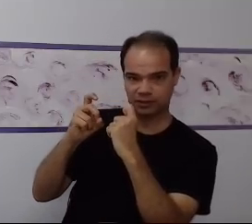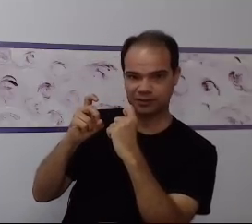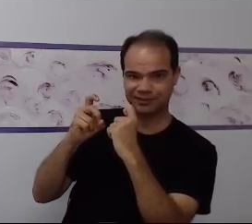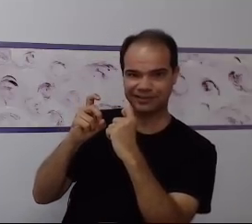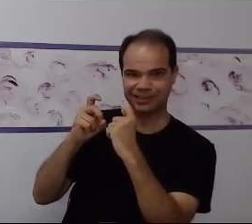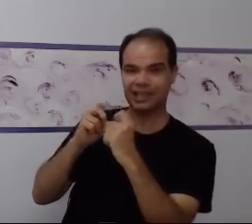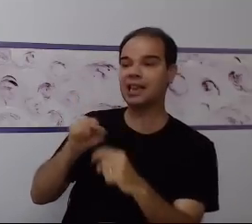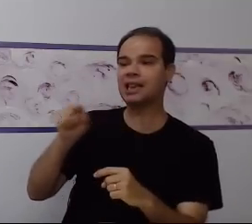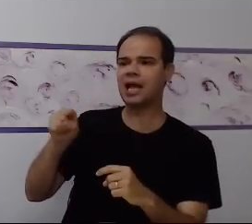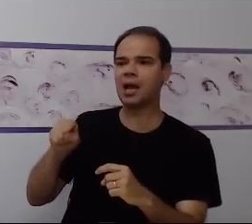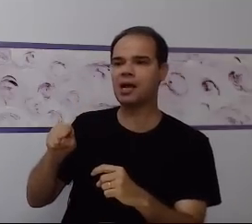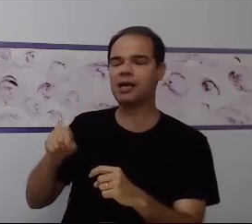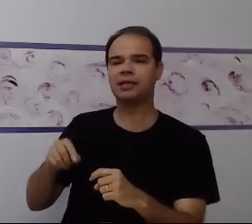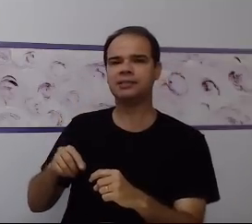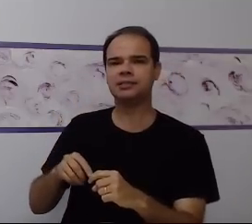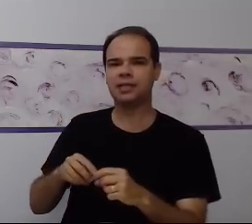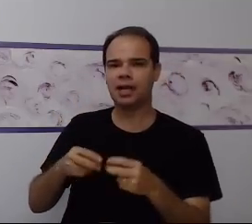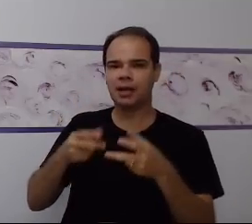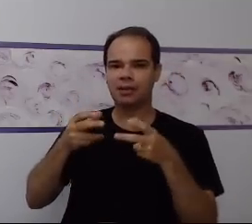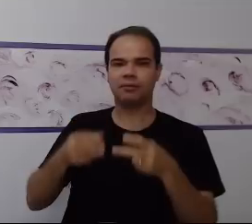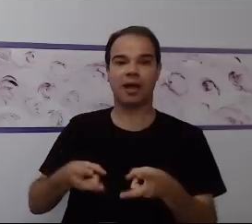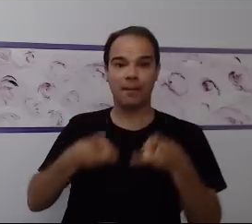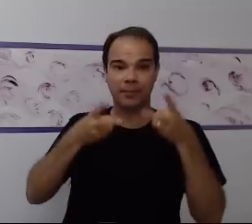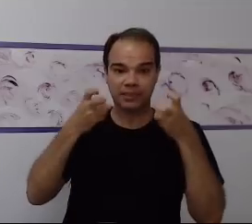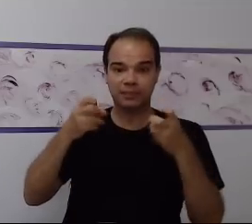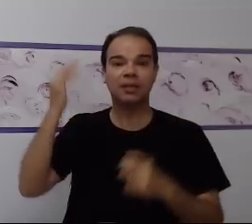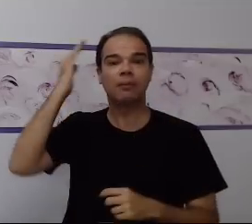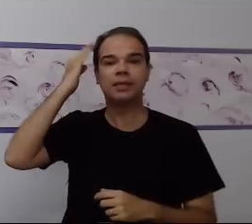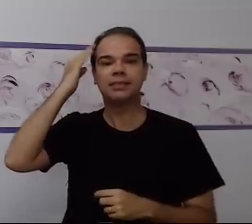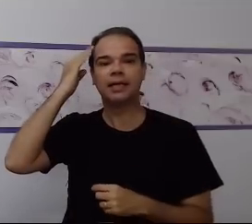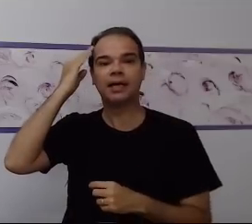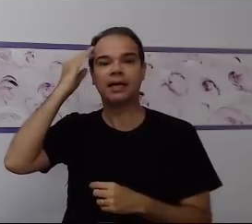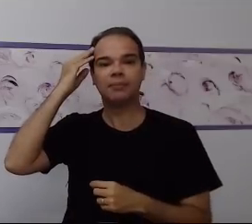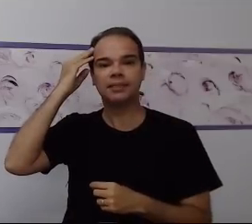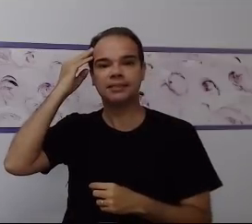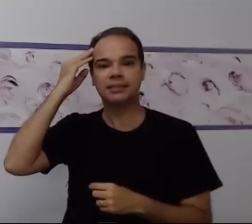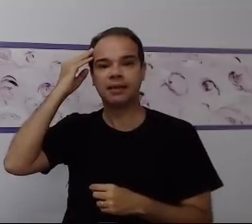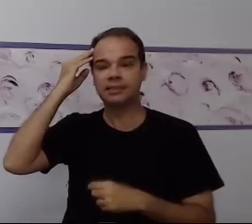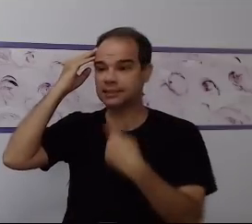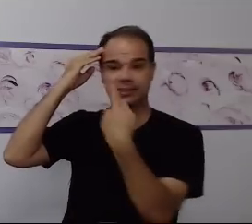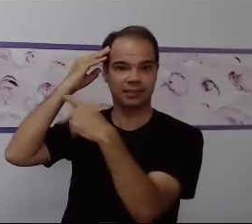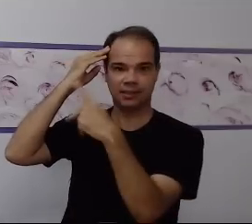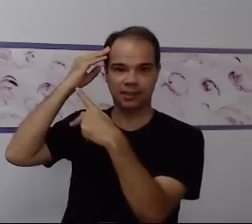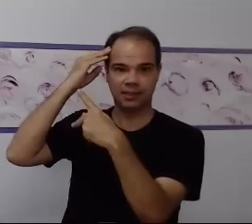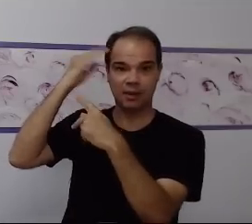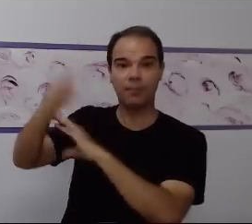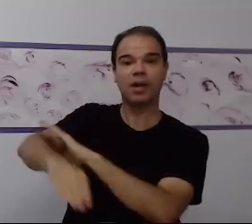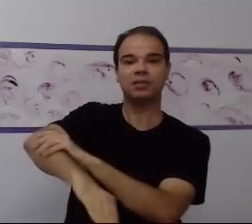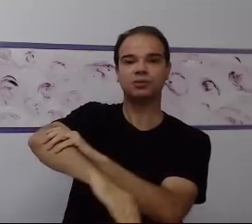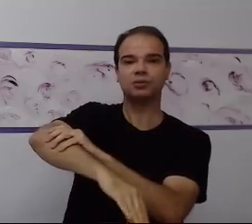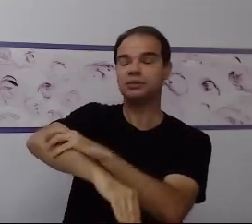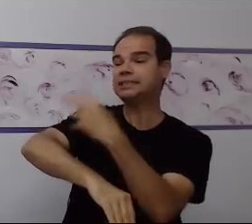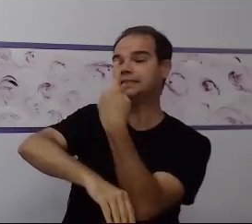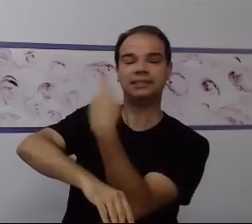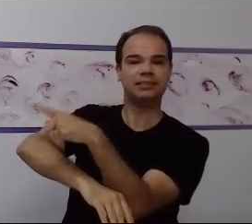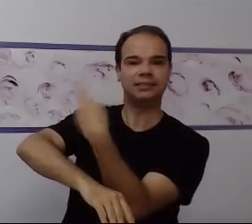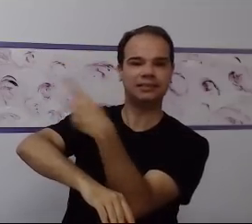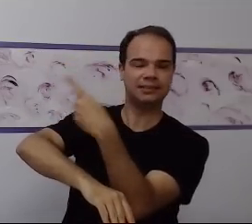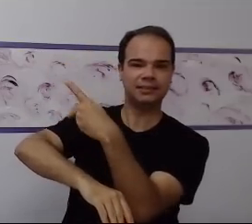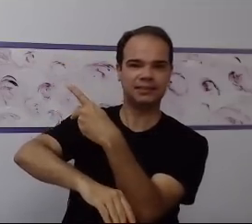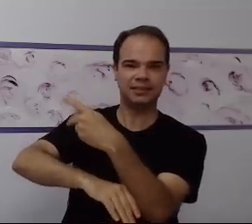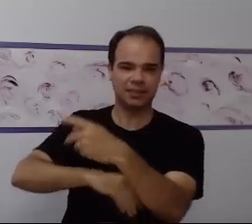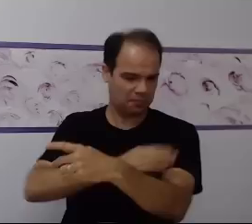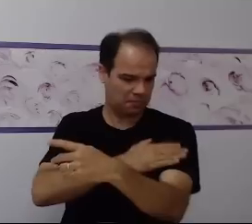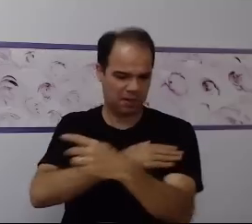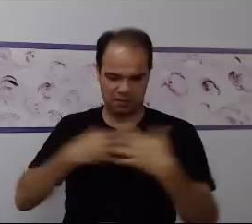percebendo, percebendo onde está a cabeça, a própria cabeça dela, aonde está o braço, a perna, o